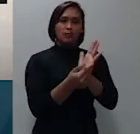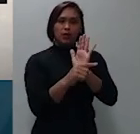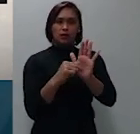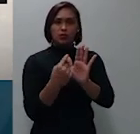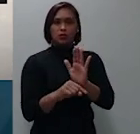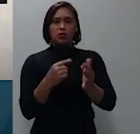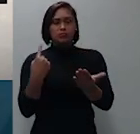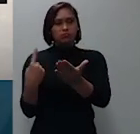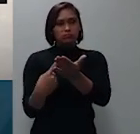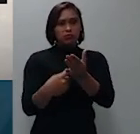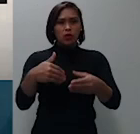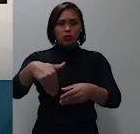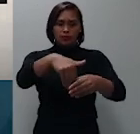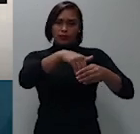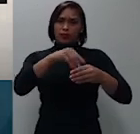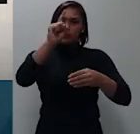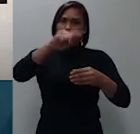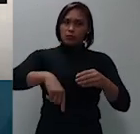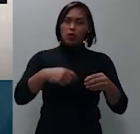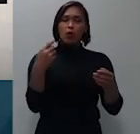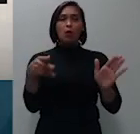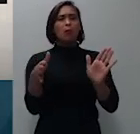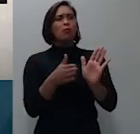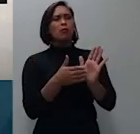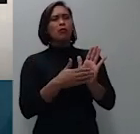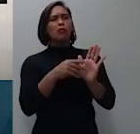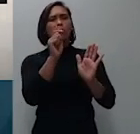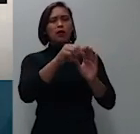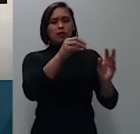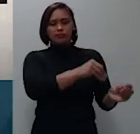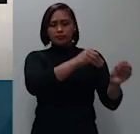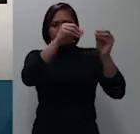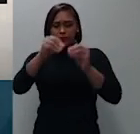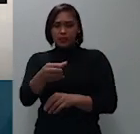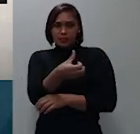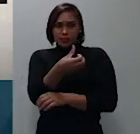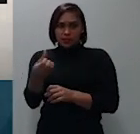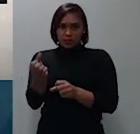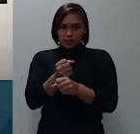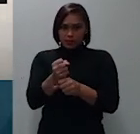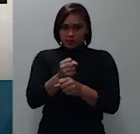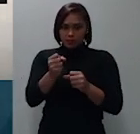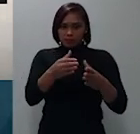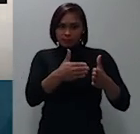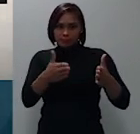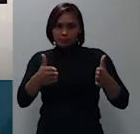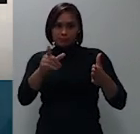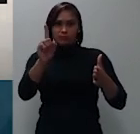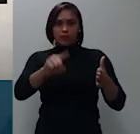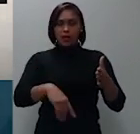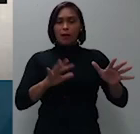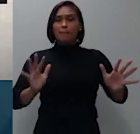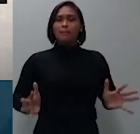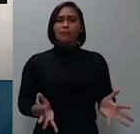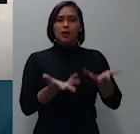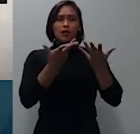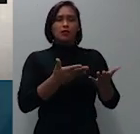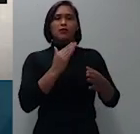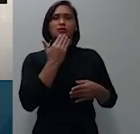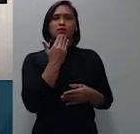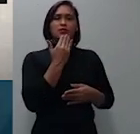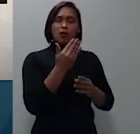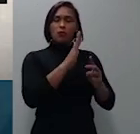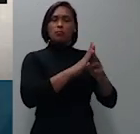o sobrestamento do feito por seis meses diante da manifestação do recorrido e da inexistência de